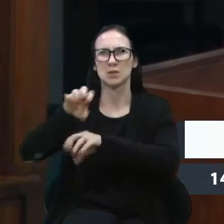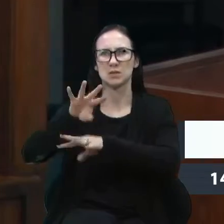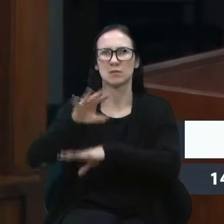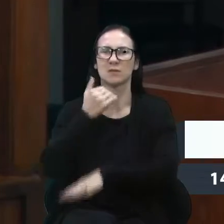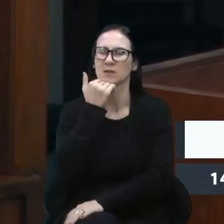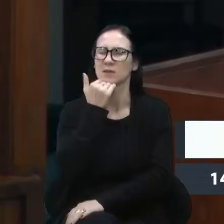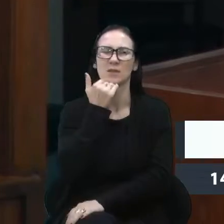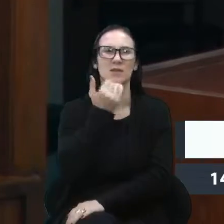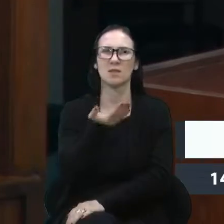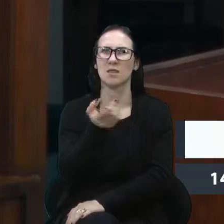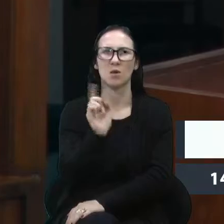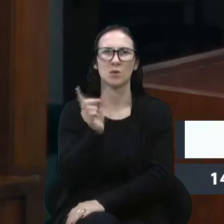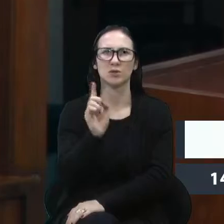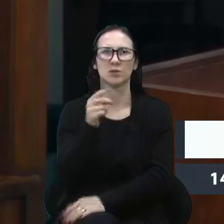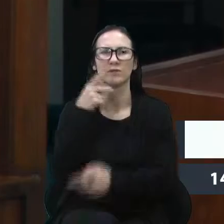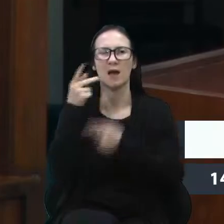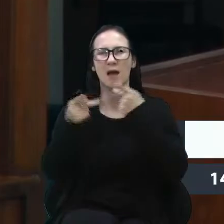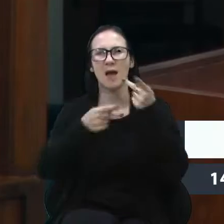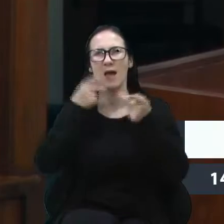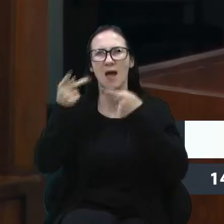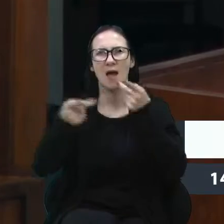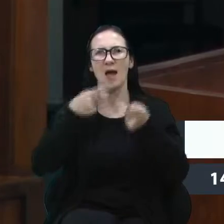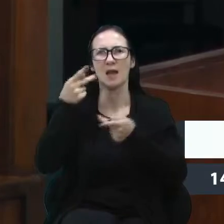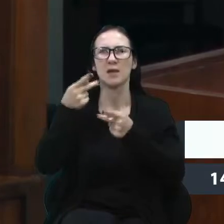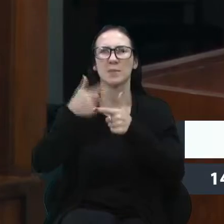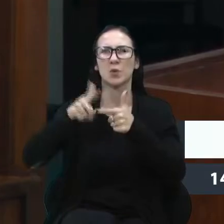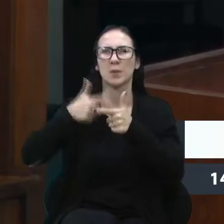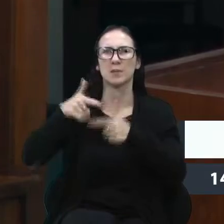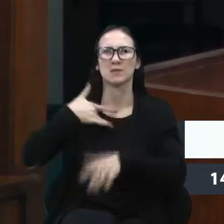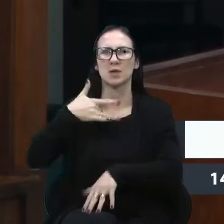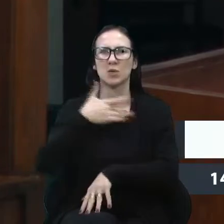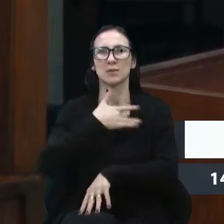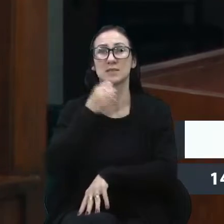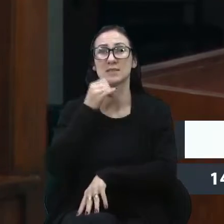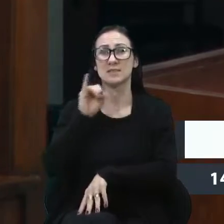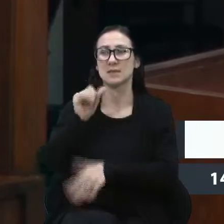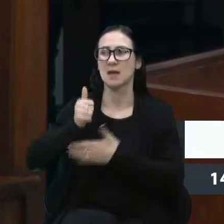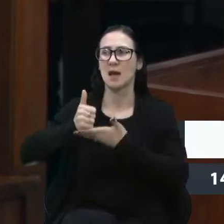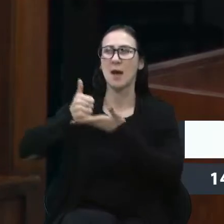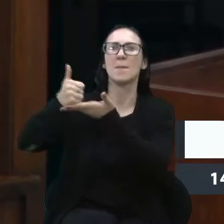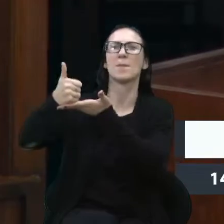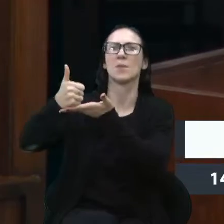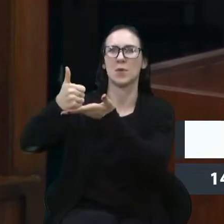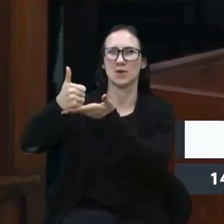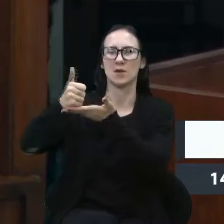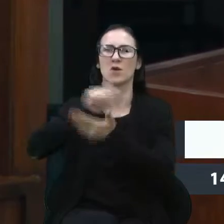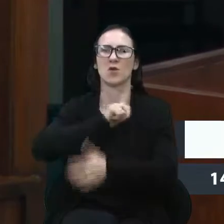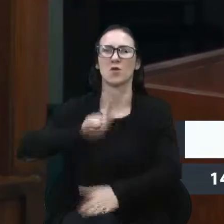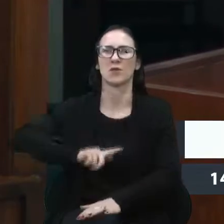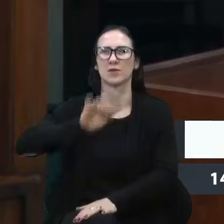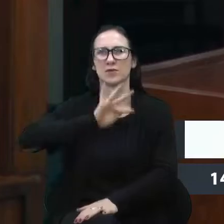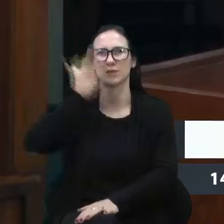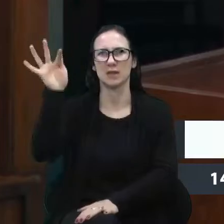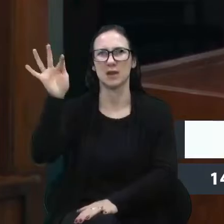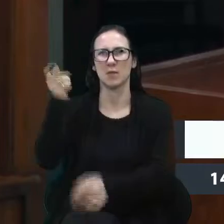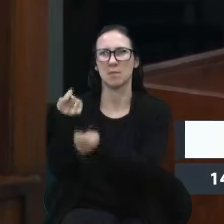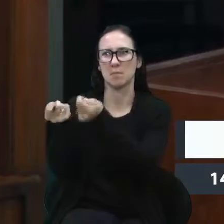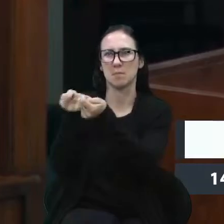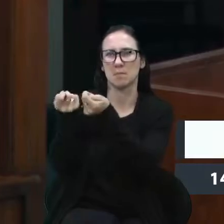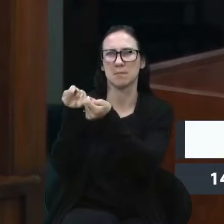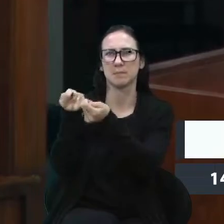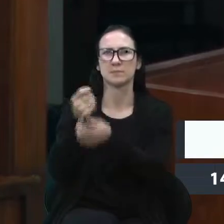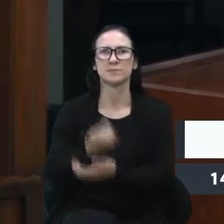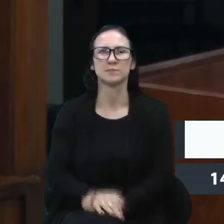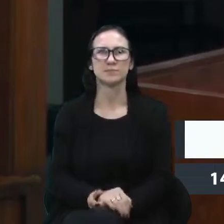fazer discurso de que tem problema na saúde enquanto a gente apoia essas medidas econômicas. A